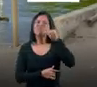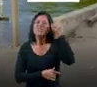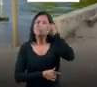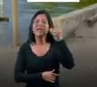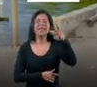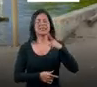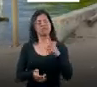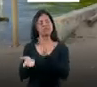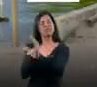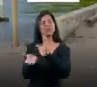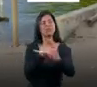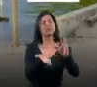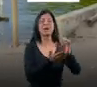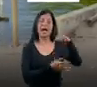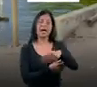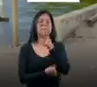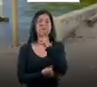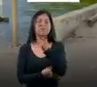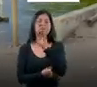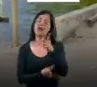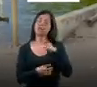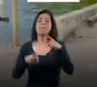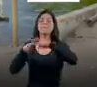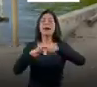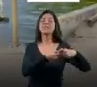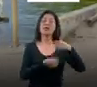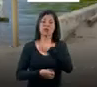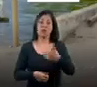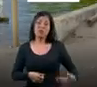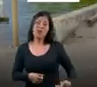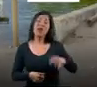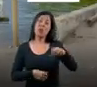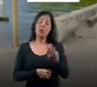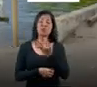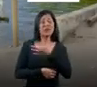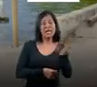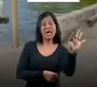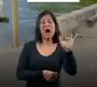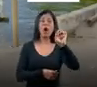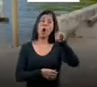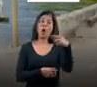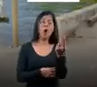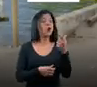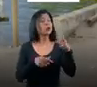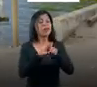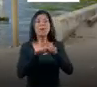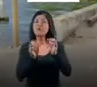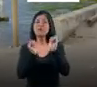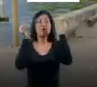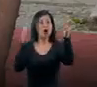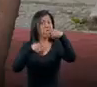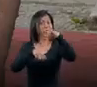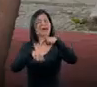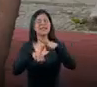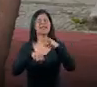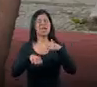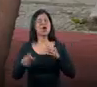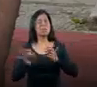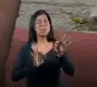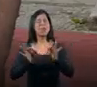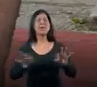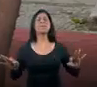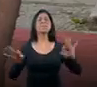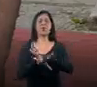novos investimentos para a Vitória. seja em parceria com o Governo do Estado, com o Governo Federal ou com organismos internacionais. Eu me